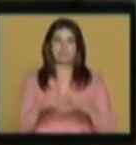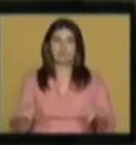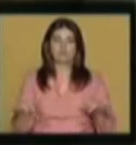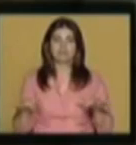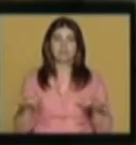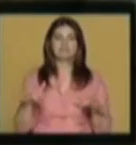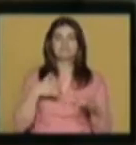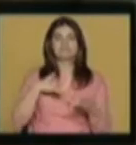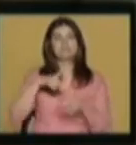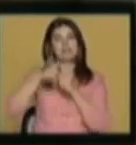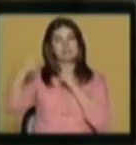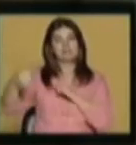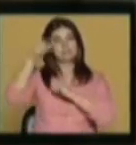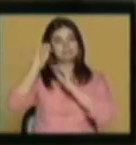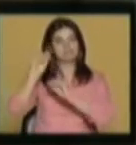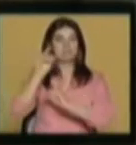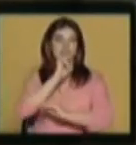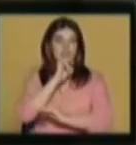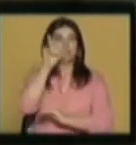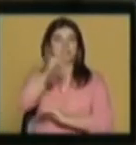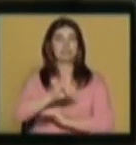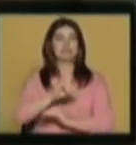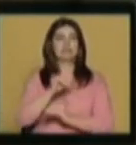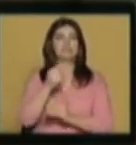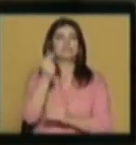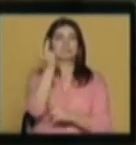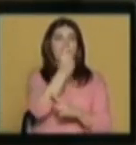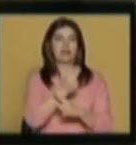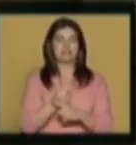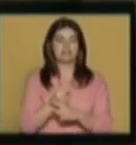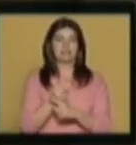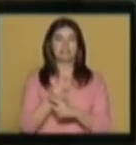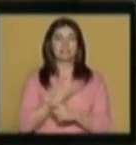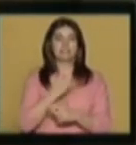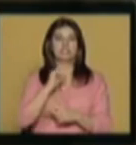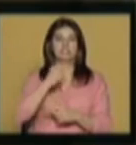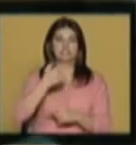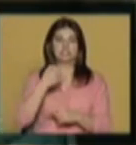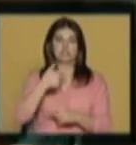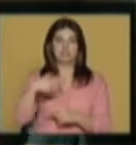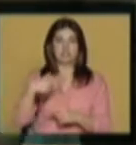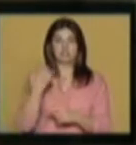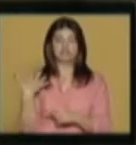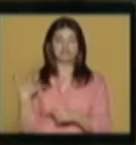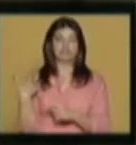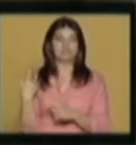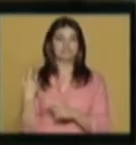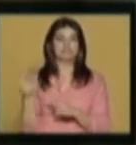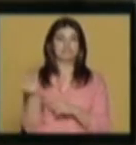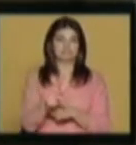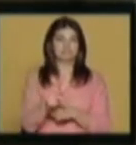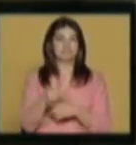arte, e, nomeadamente, arte digital, que é uma forma muito recente e que tem uma importância cada vez maior,